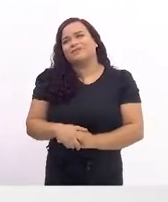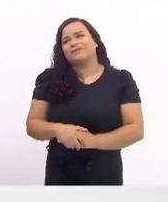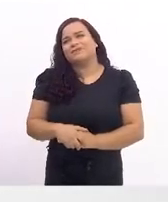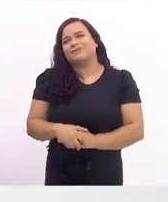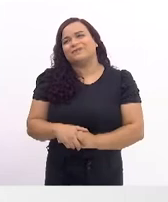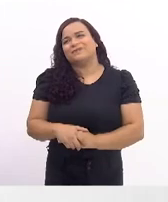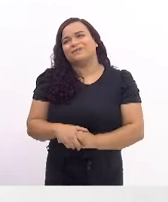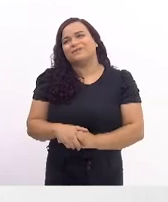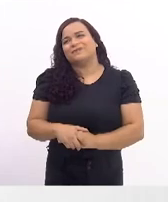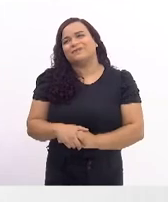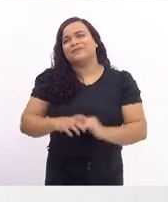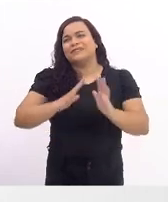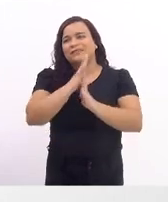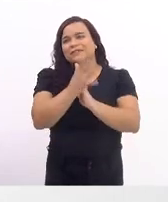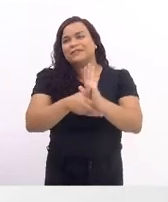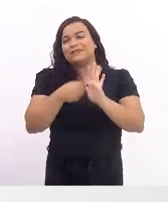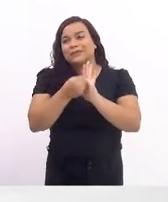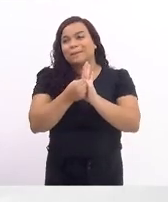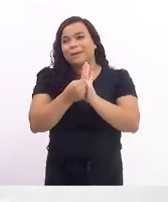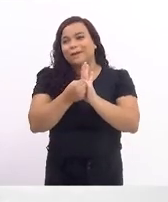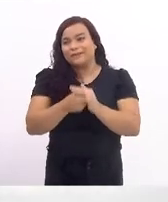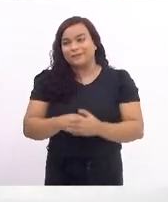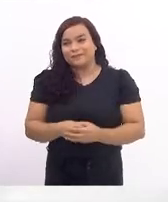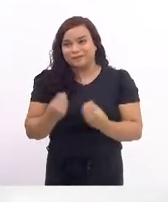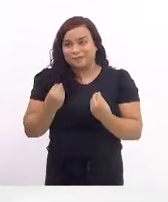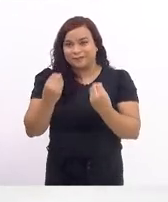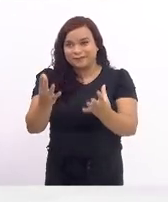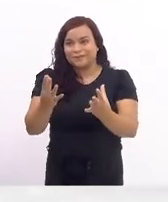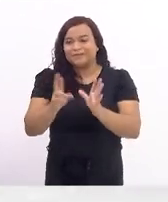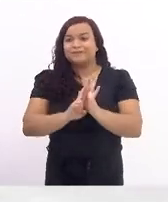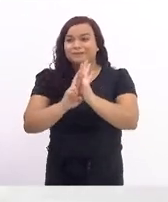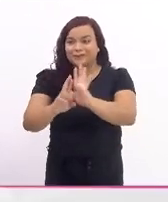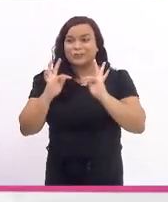que você é uma mulher que representa muita gente, nós todas.